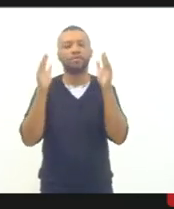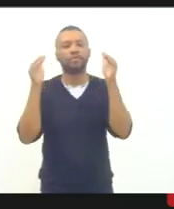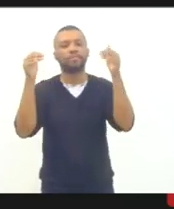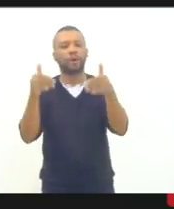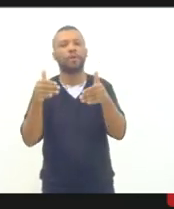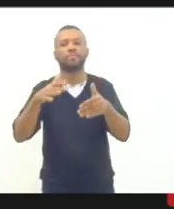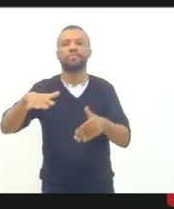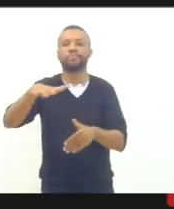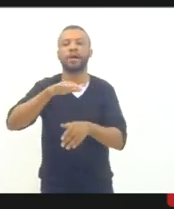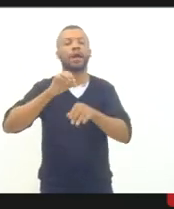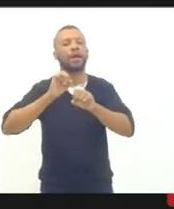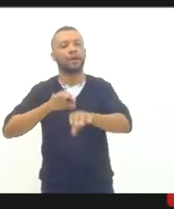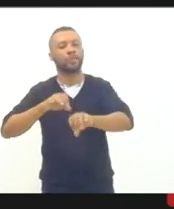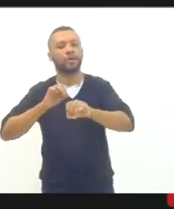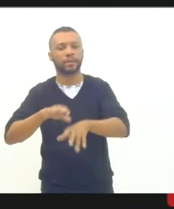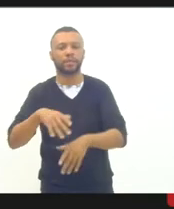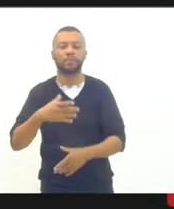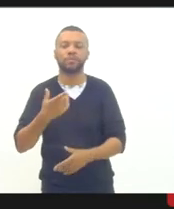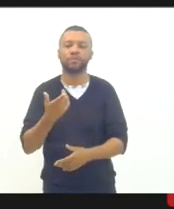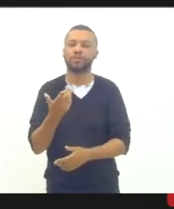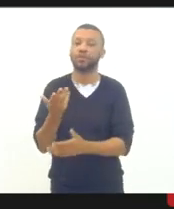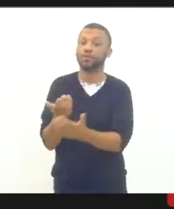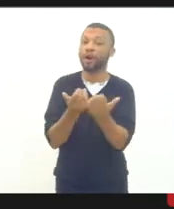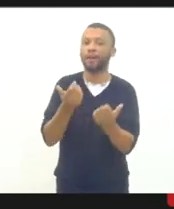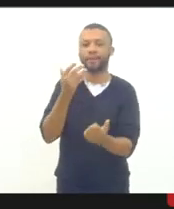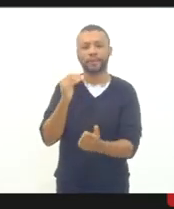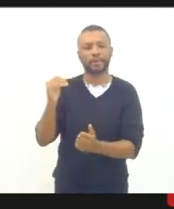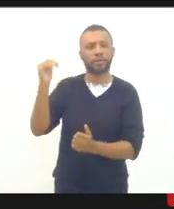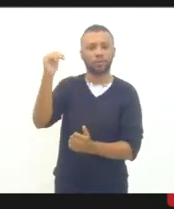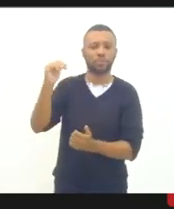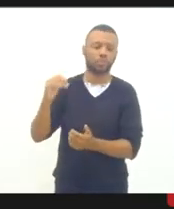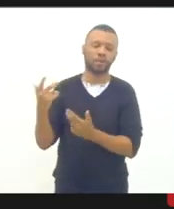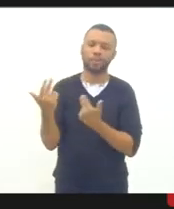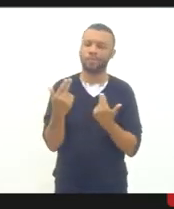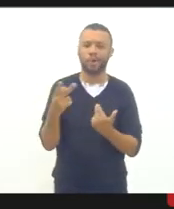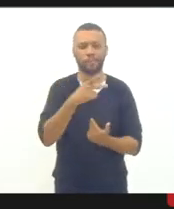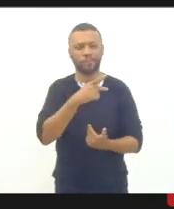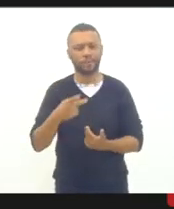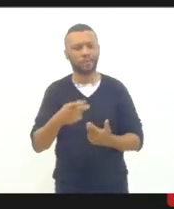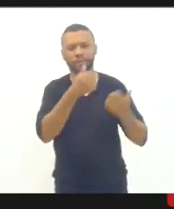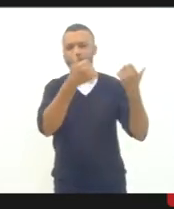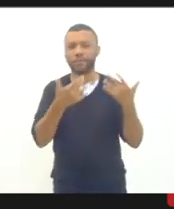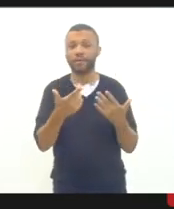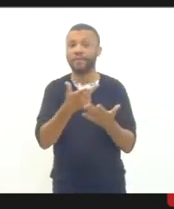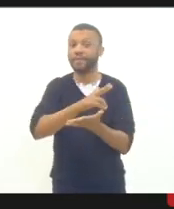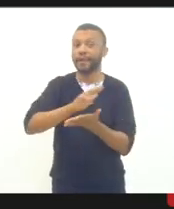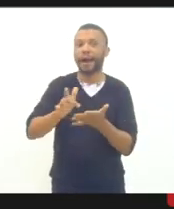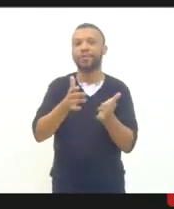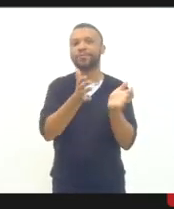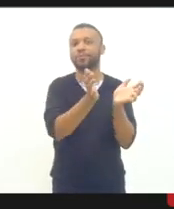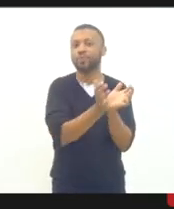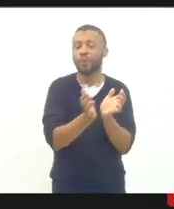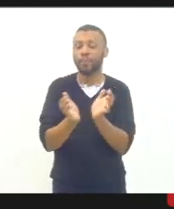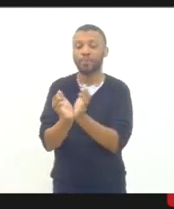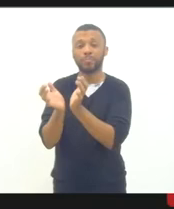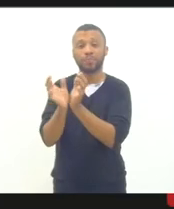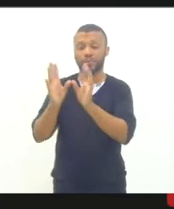educação de jovens e adultos como o presidente falou nós vimos aí vários turnos noturnos sendo testados